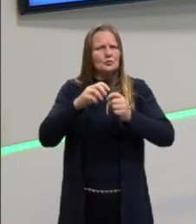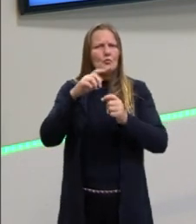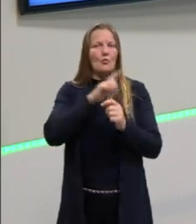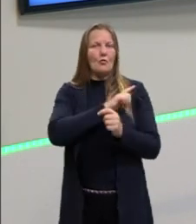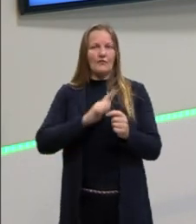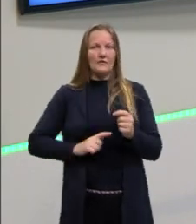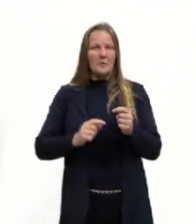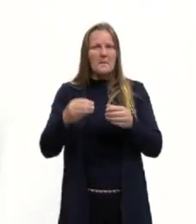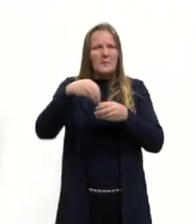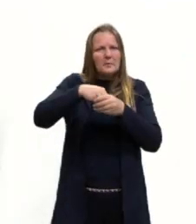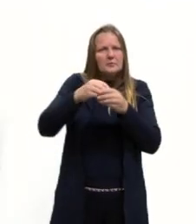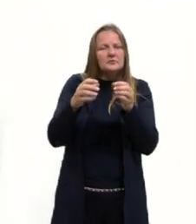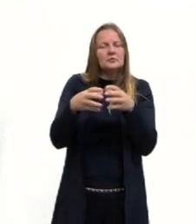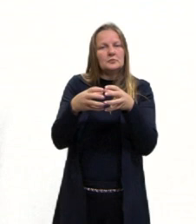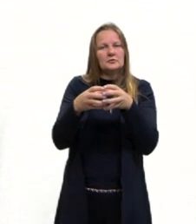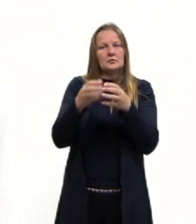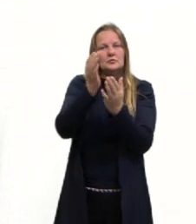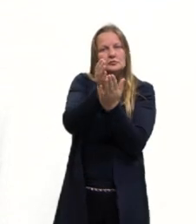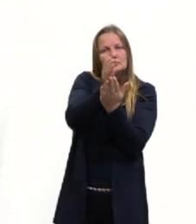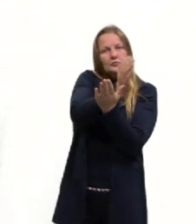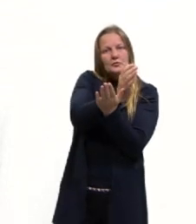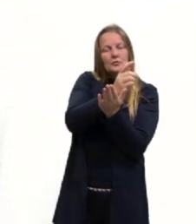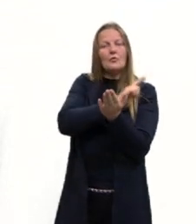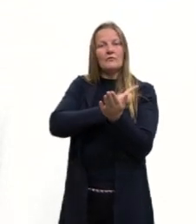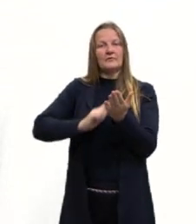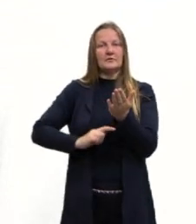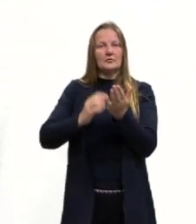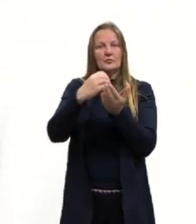investir, consegue ter essa questão, tá?